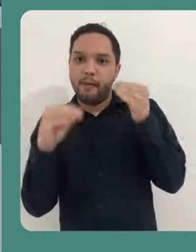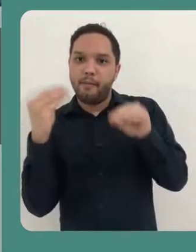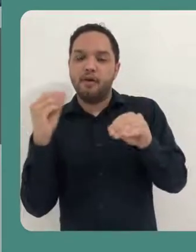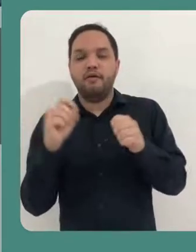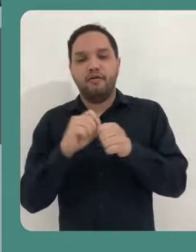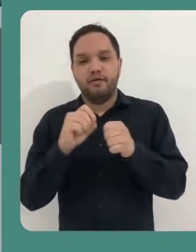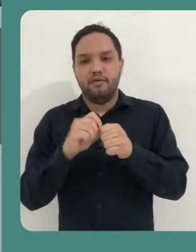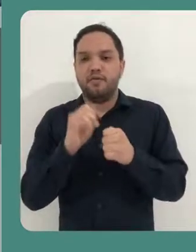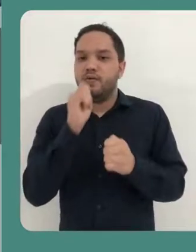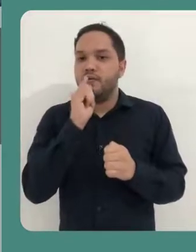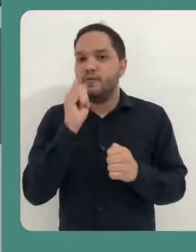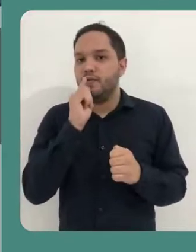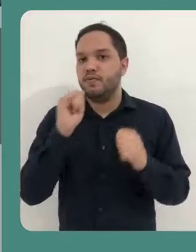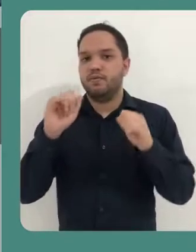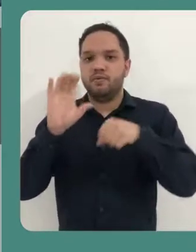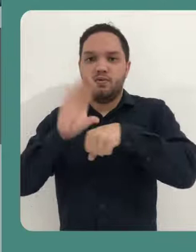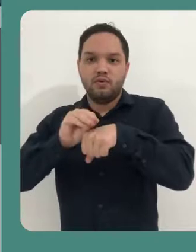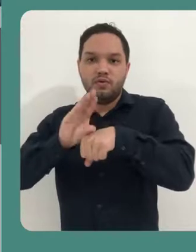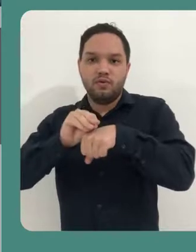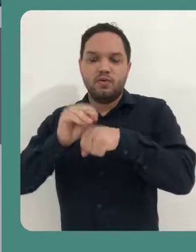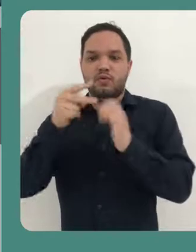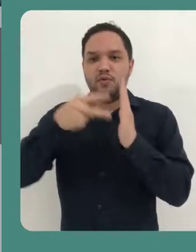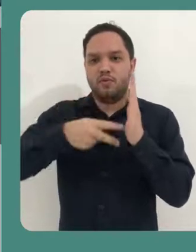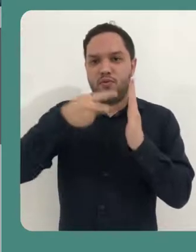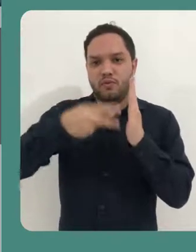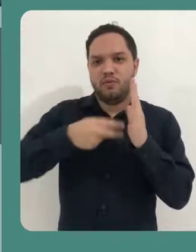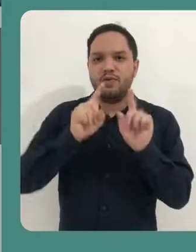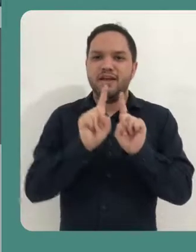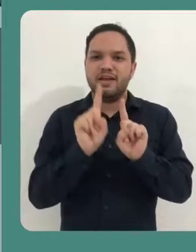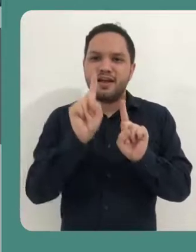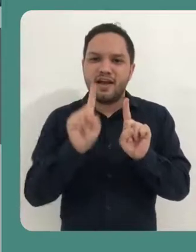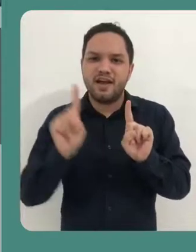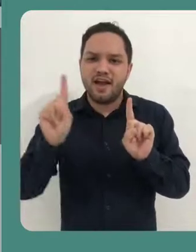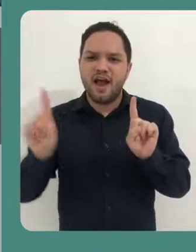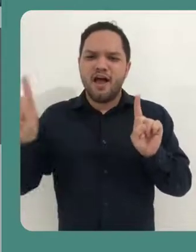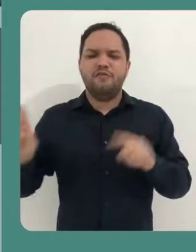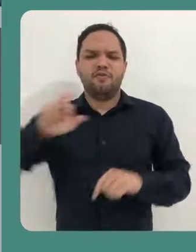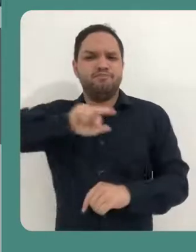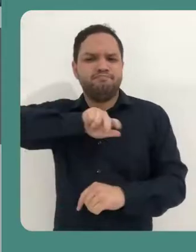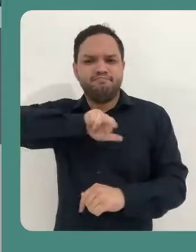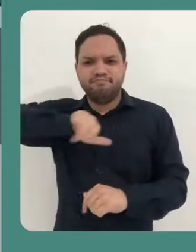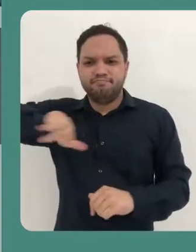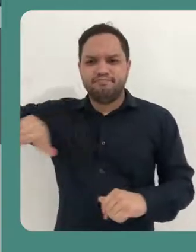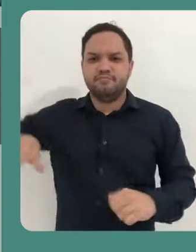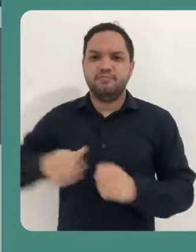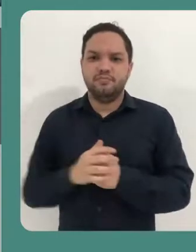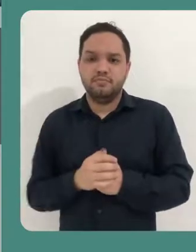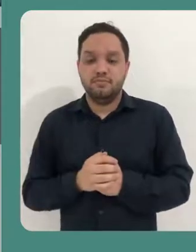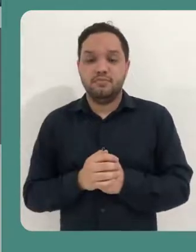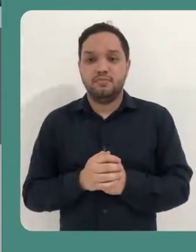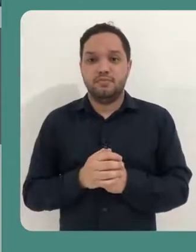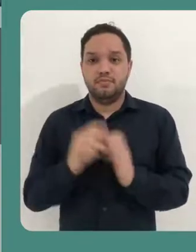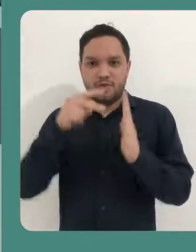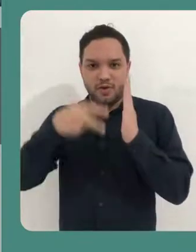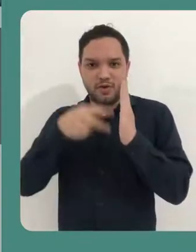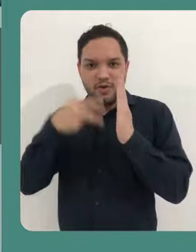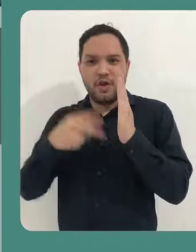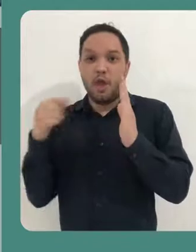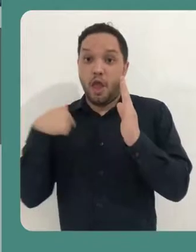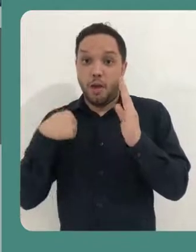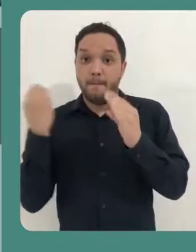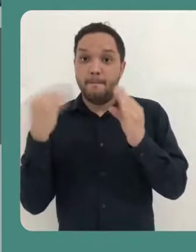podem ser anexados ao seu infográfico, como fotos, ícones, gráficos e assim por diante.